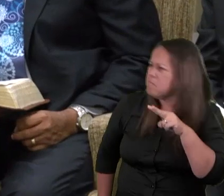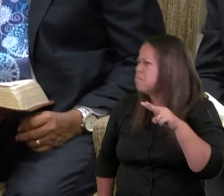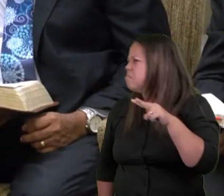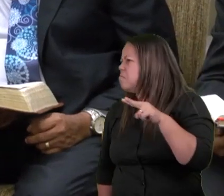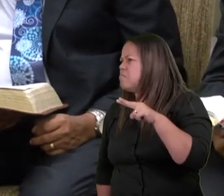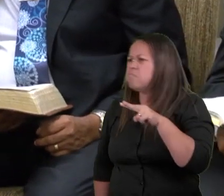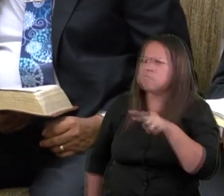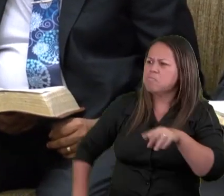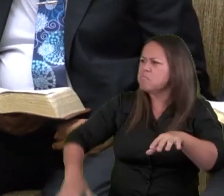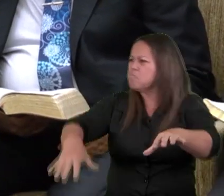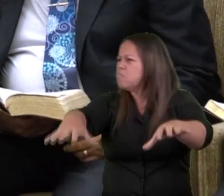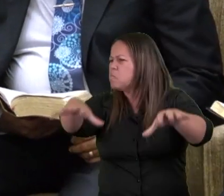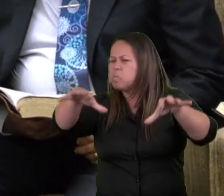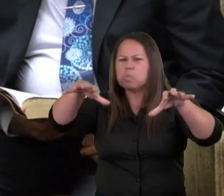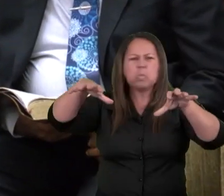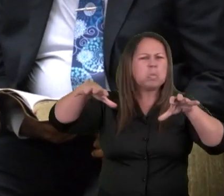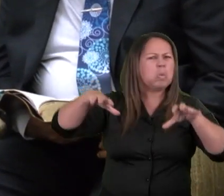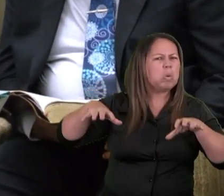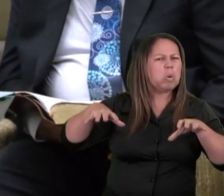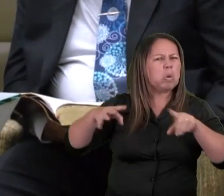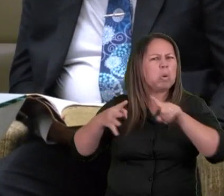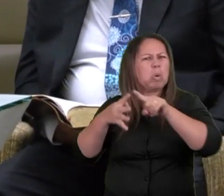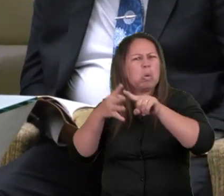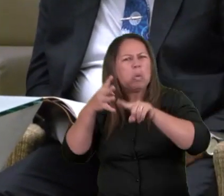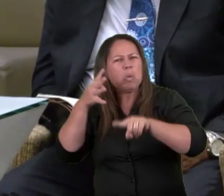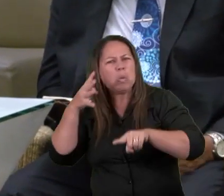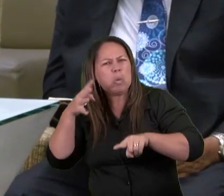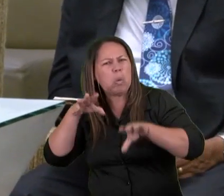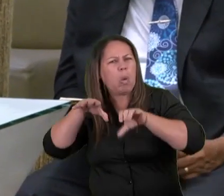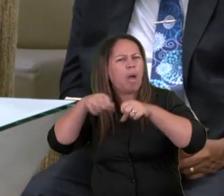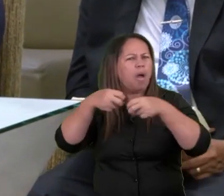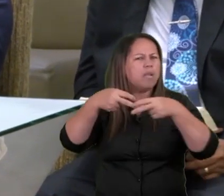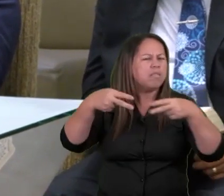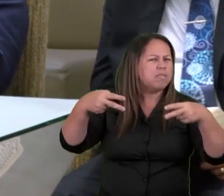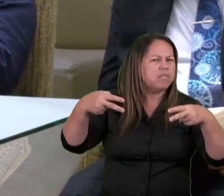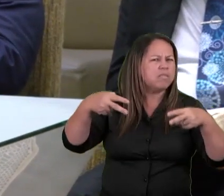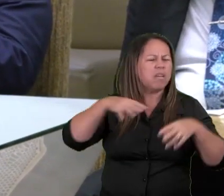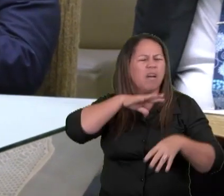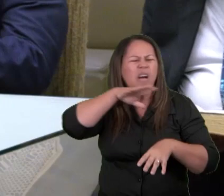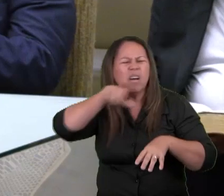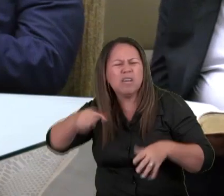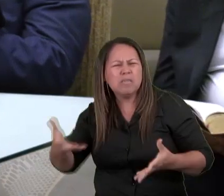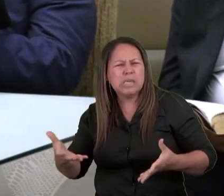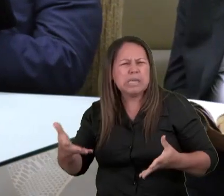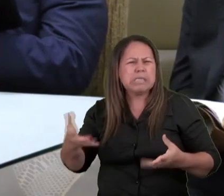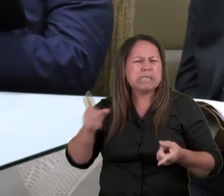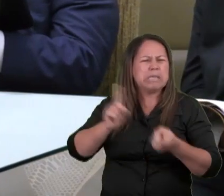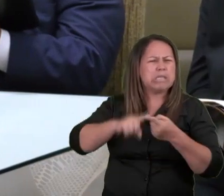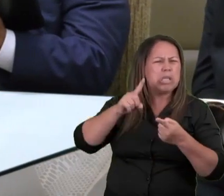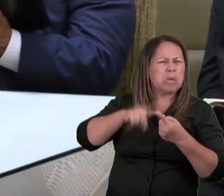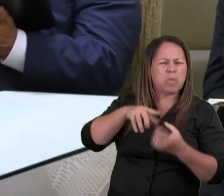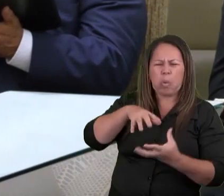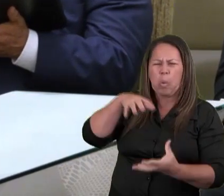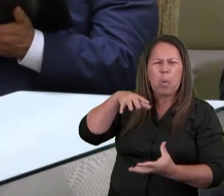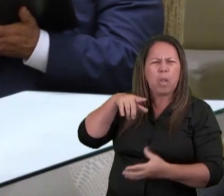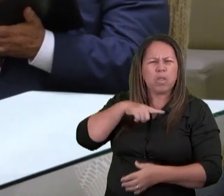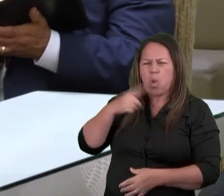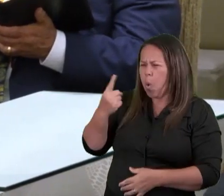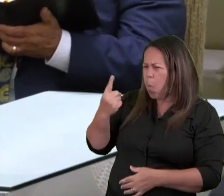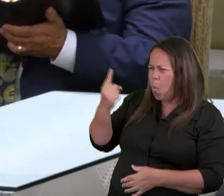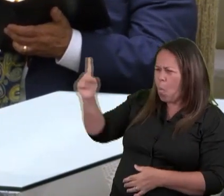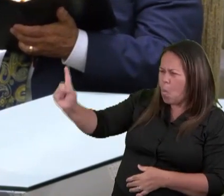trono e dos quatro animais viventes e entre os anciãos um cordeiro